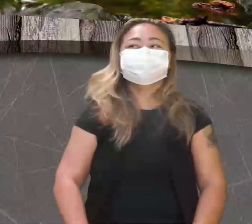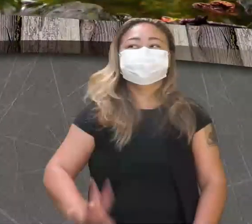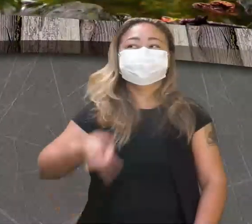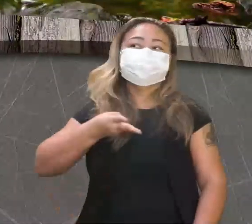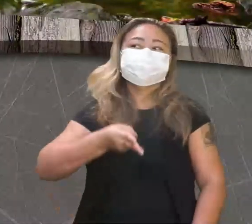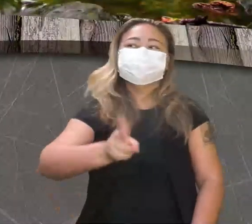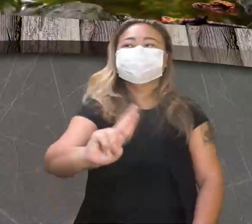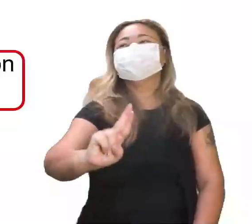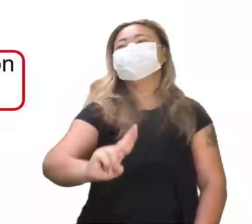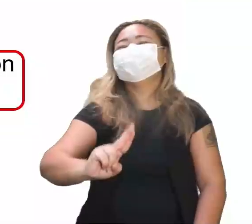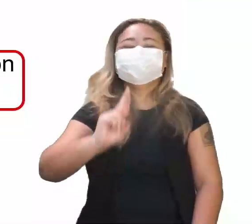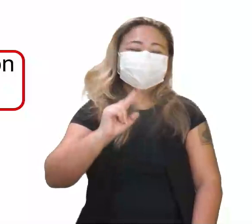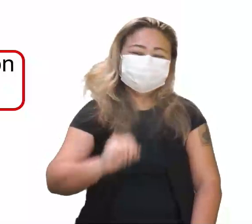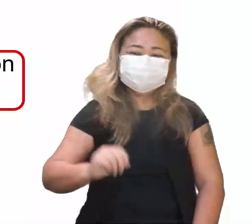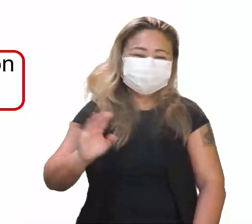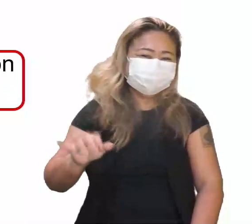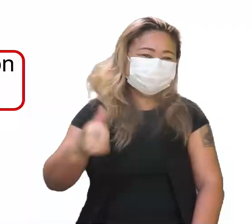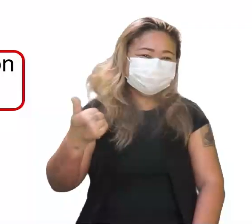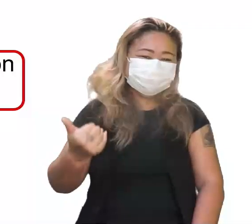lá, continuando?